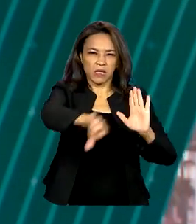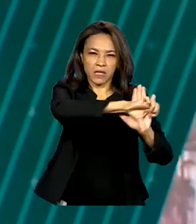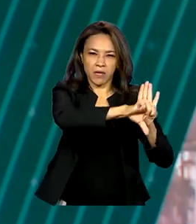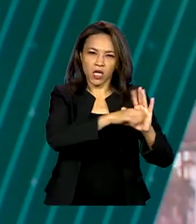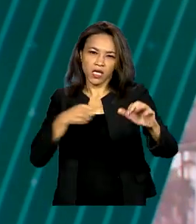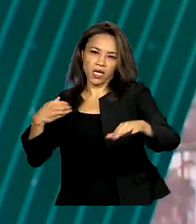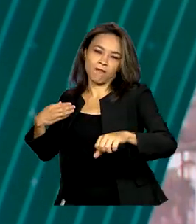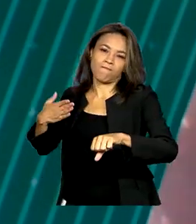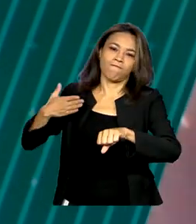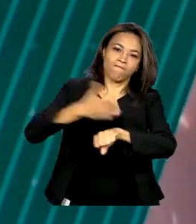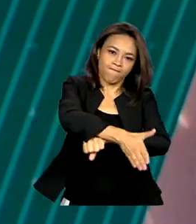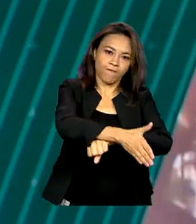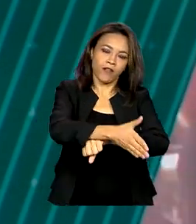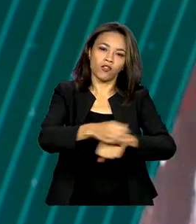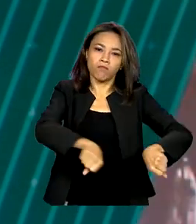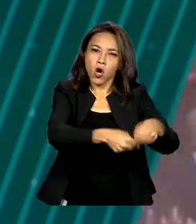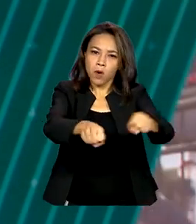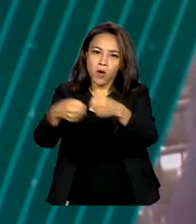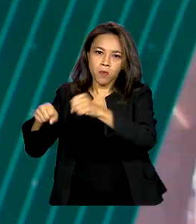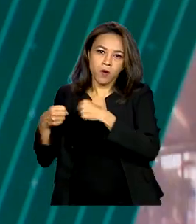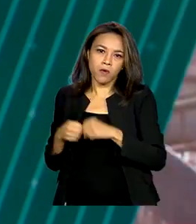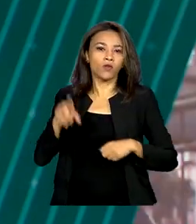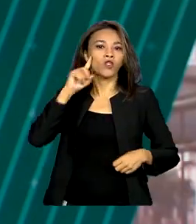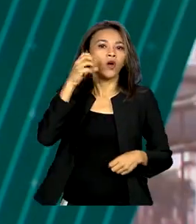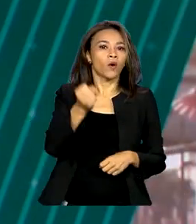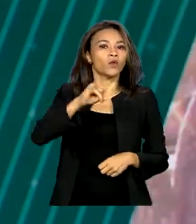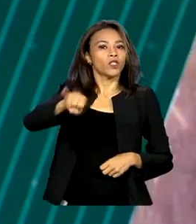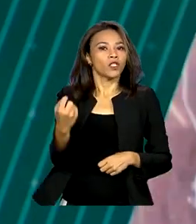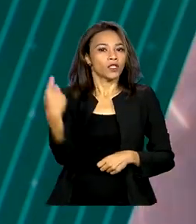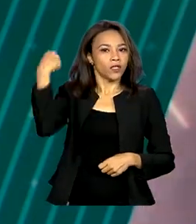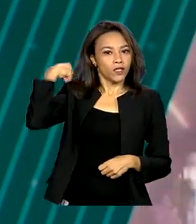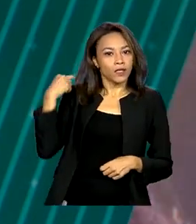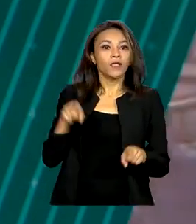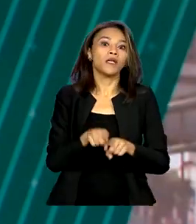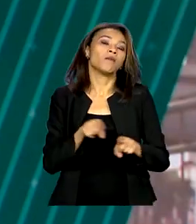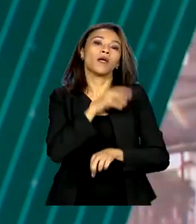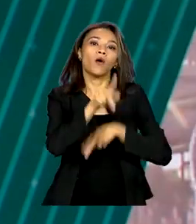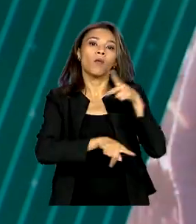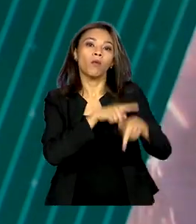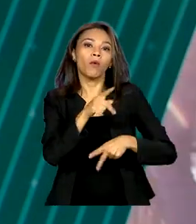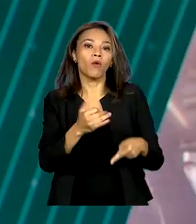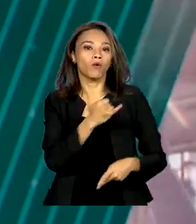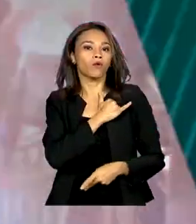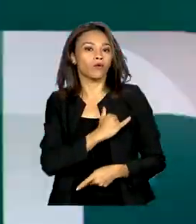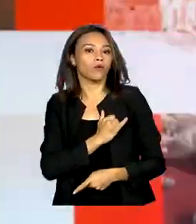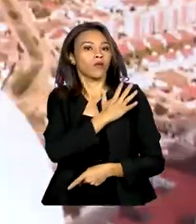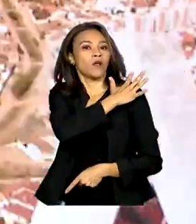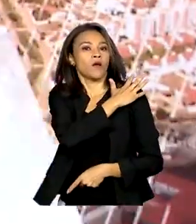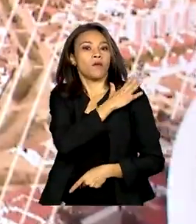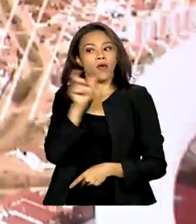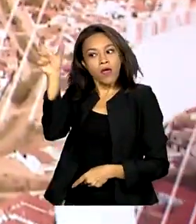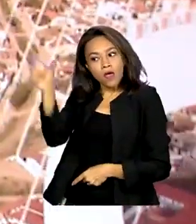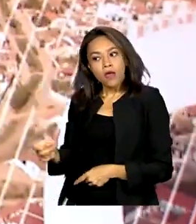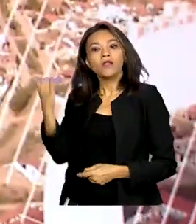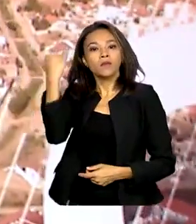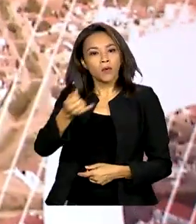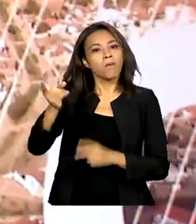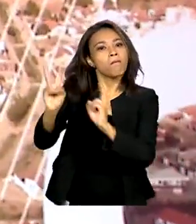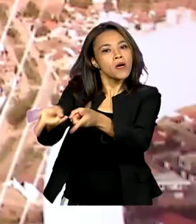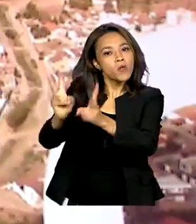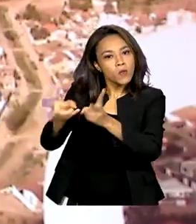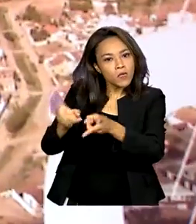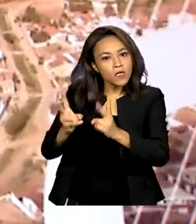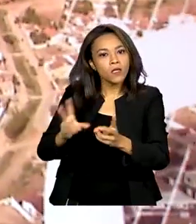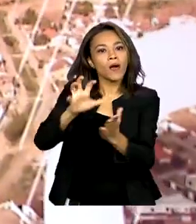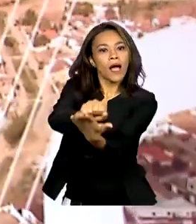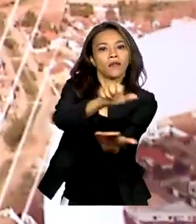janeiro, além do apoio ao povo Anomami em Roraima. Flávio Dino também confirmou a manutenção do recadastramento de